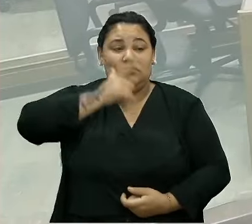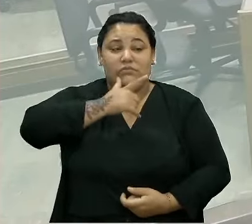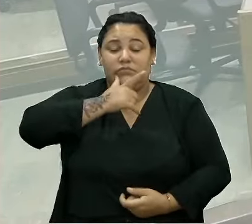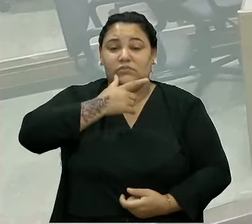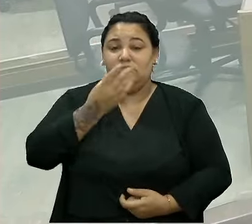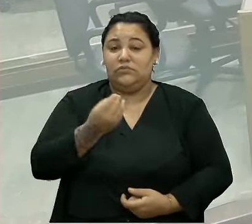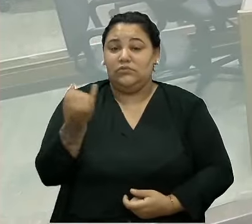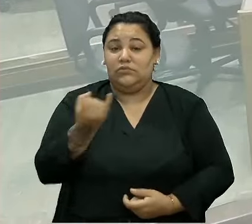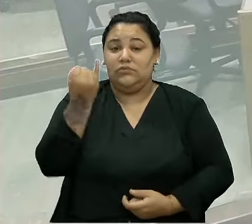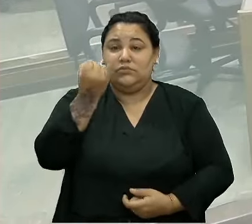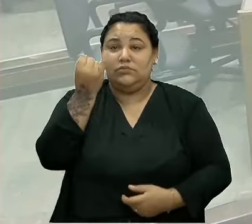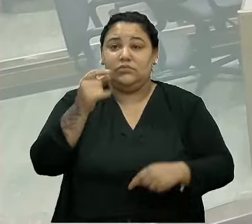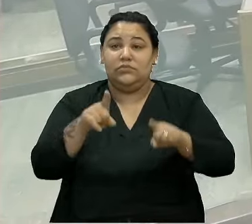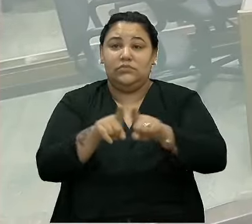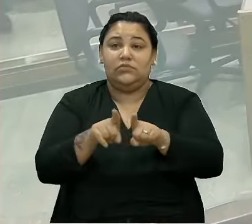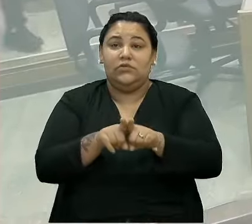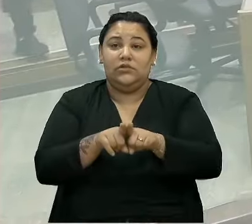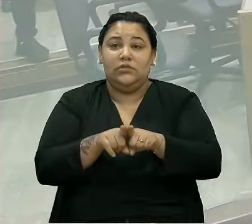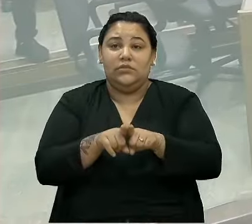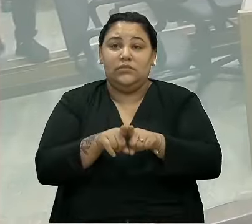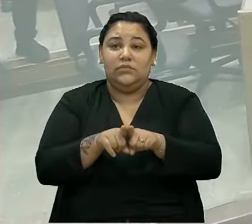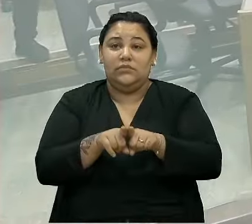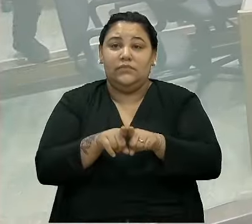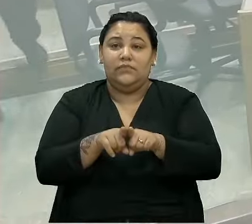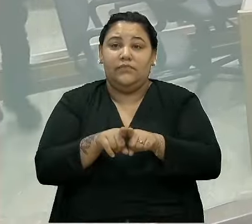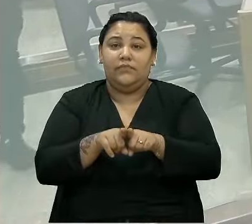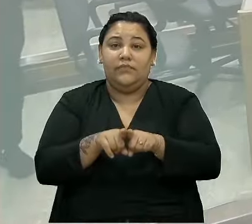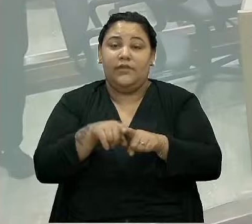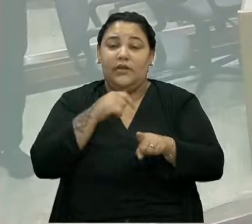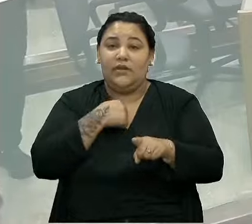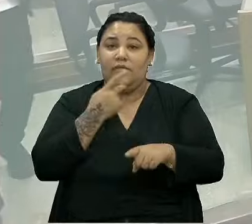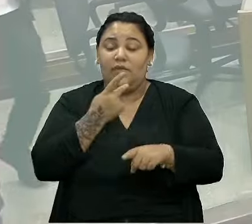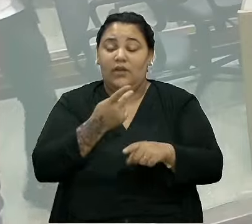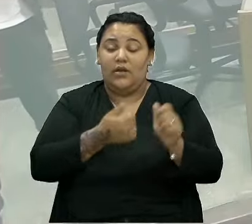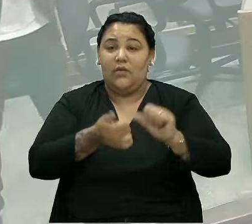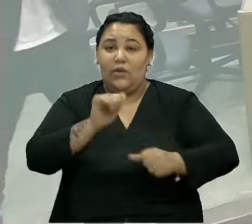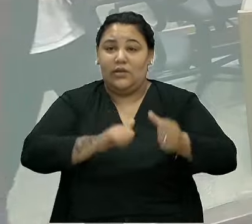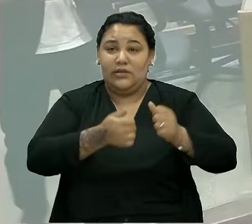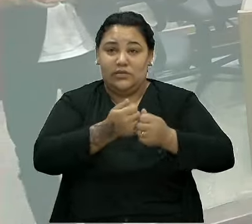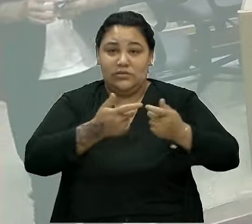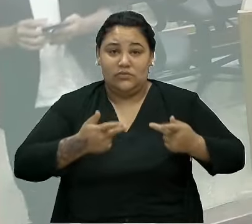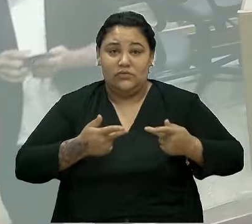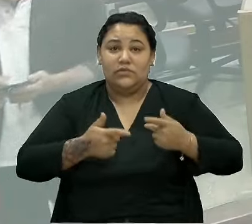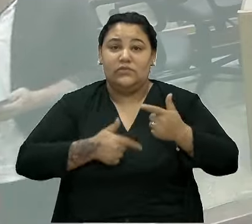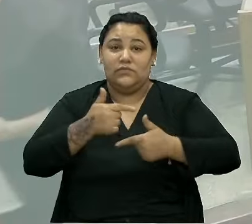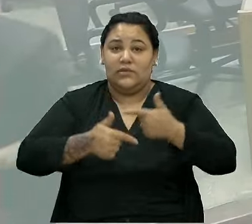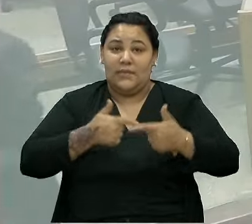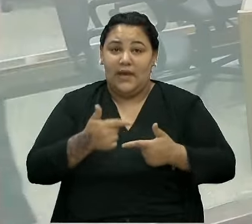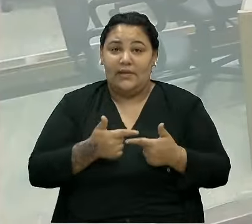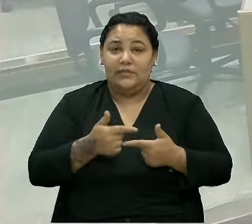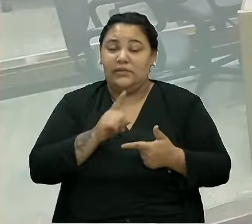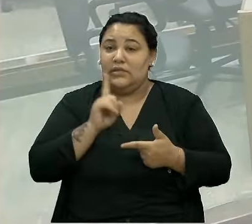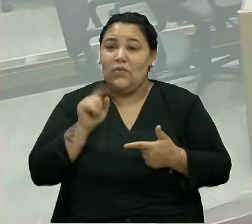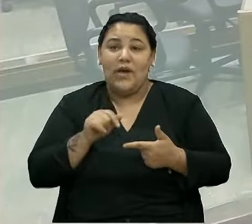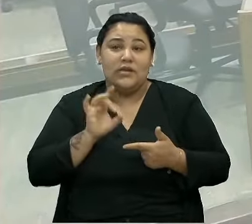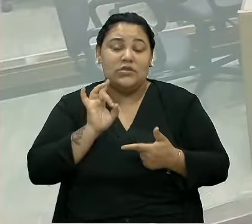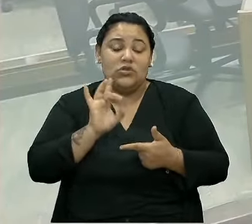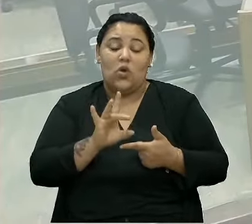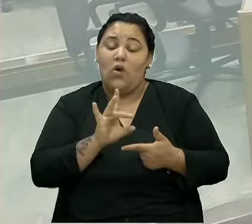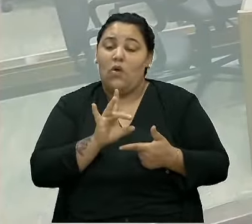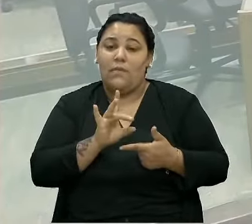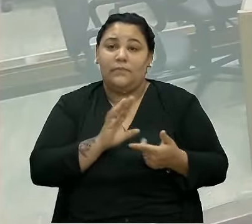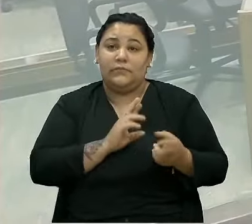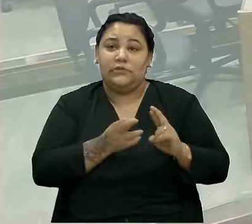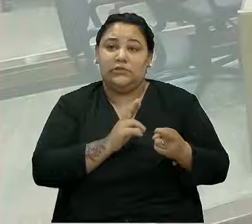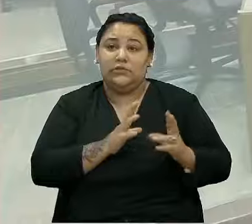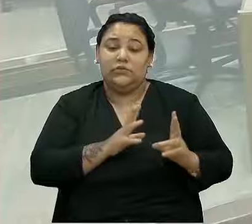gente precisa sim discutir, e eu costumo dizer que a qualidade daquilo que se produz não está diretamente relacionada à quantidade de